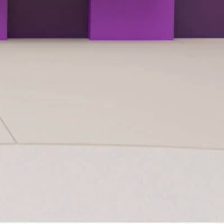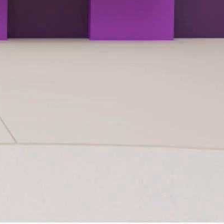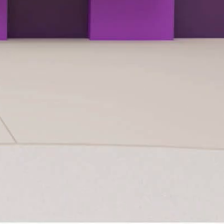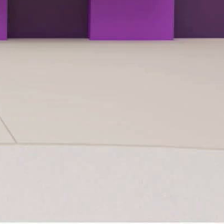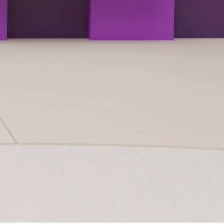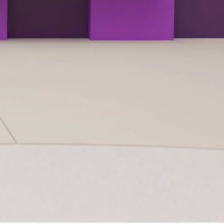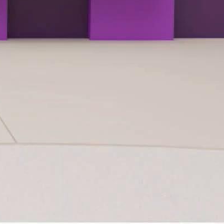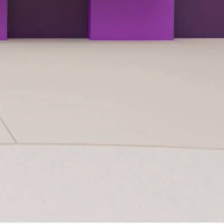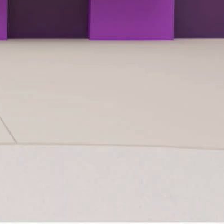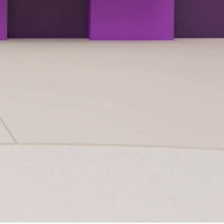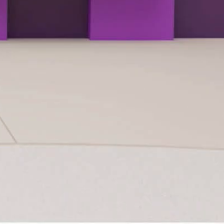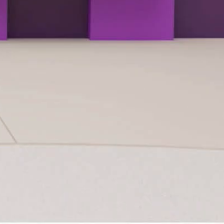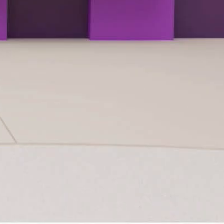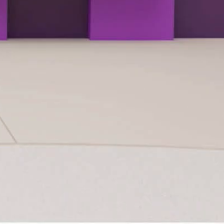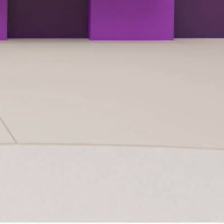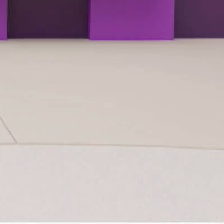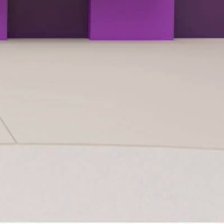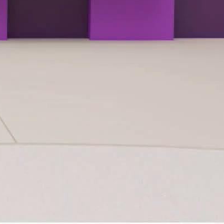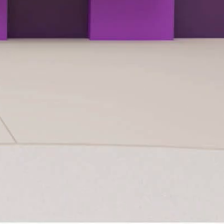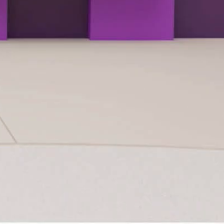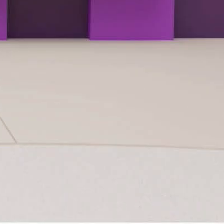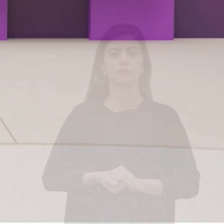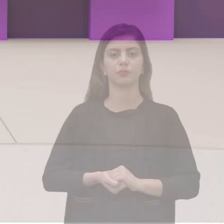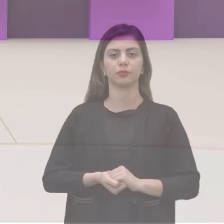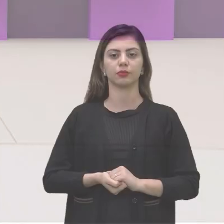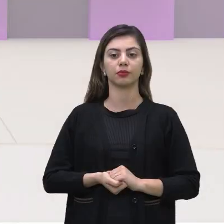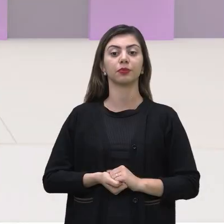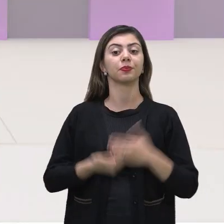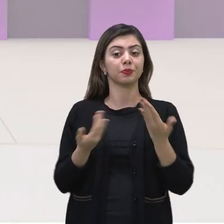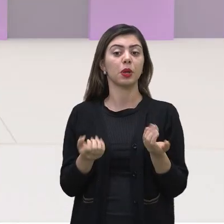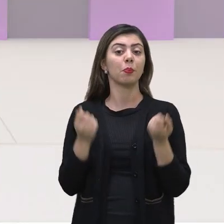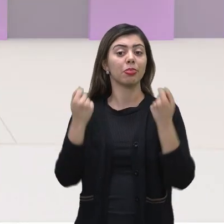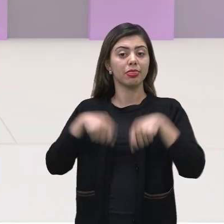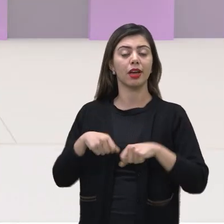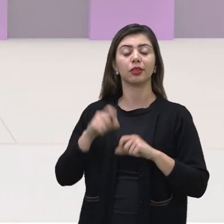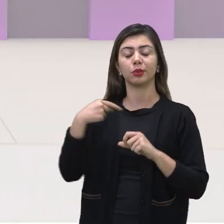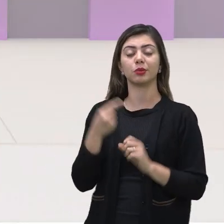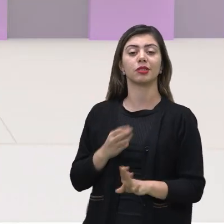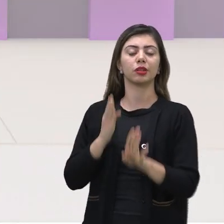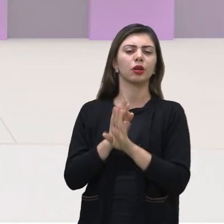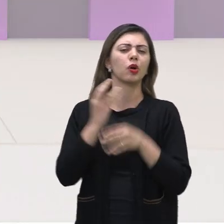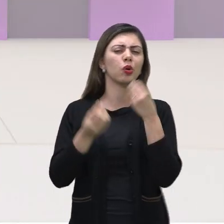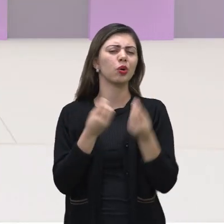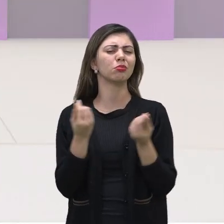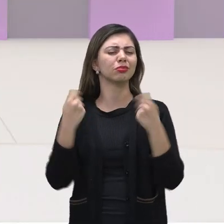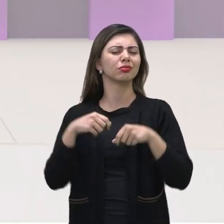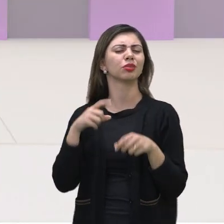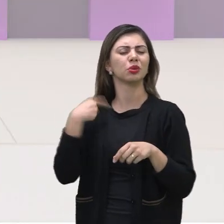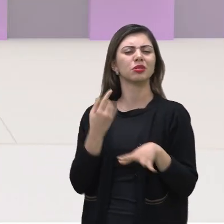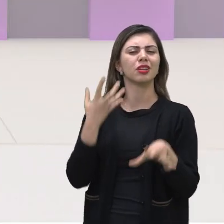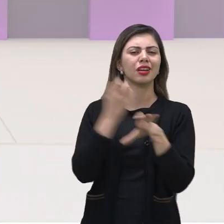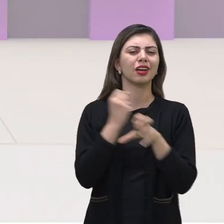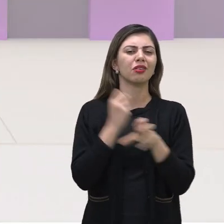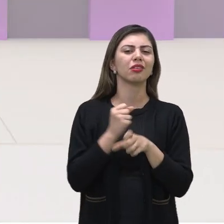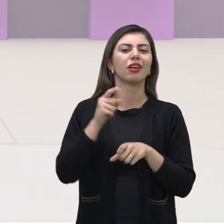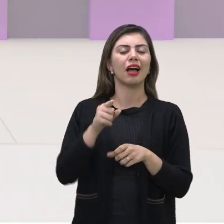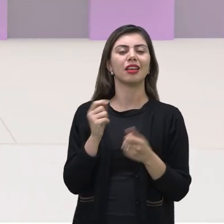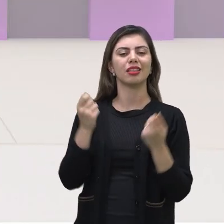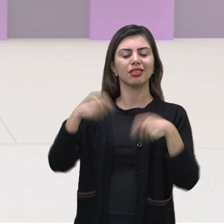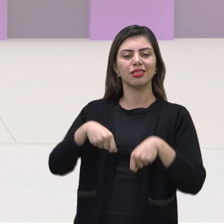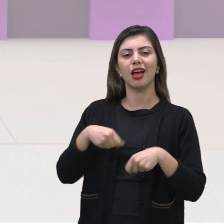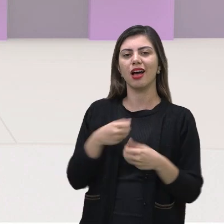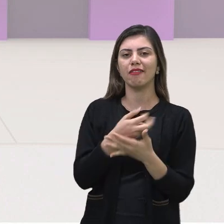pode ser um valor em forma de porcentagem. Como é que a gente faz então para calcular essa probabilidade?